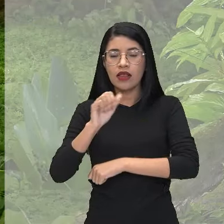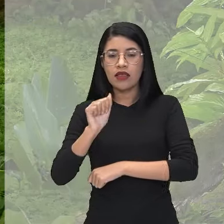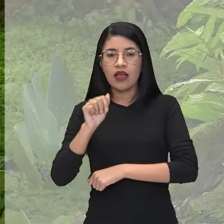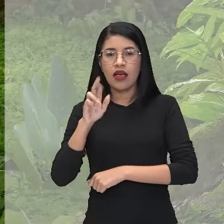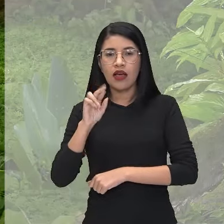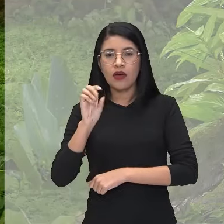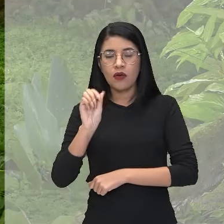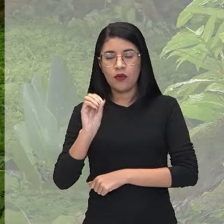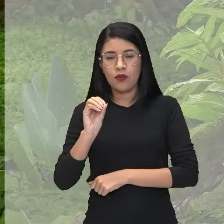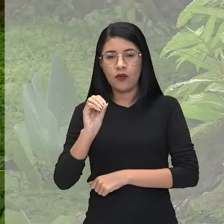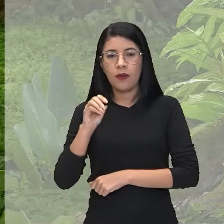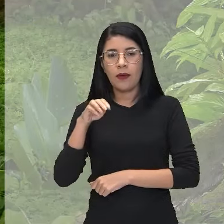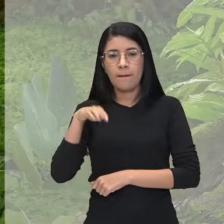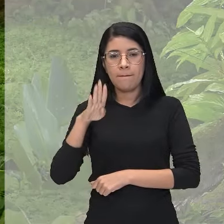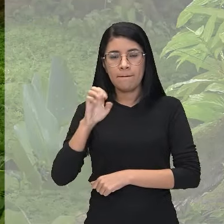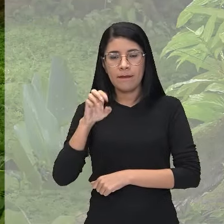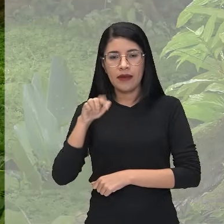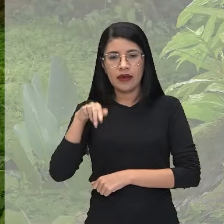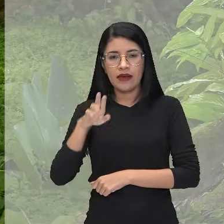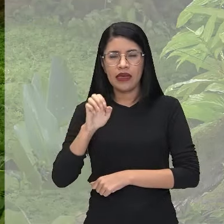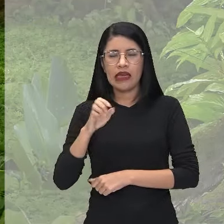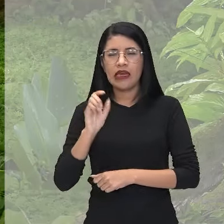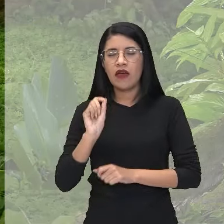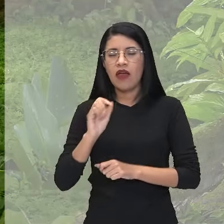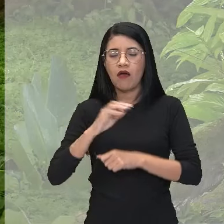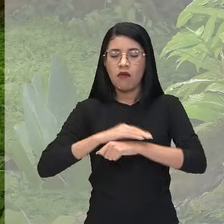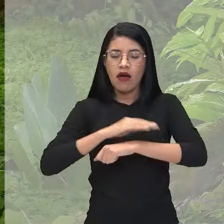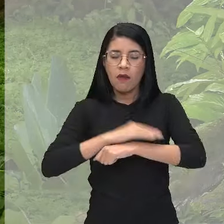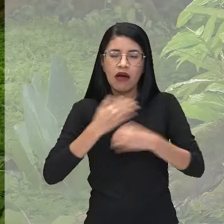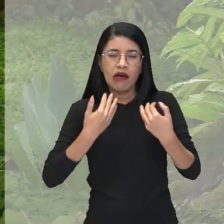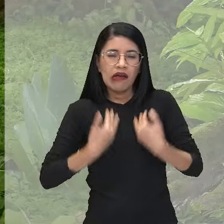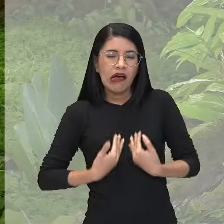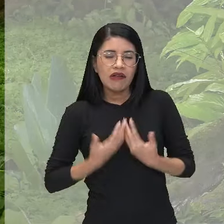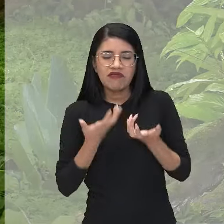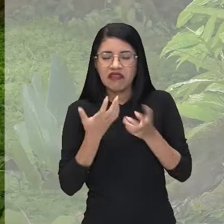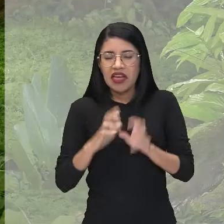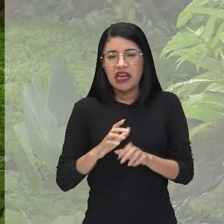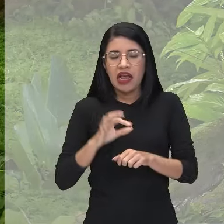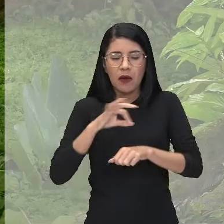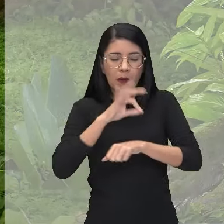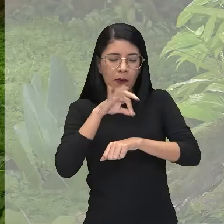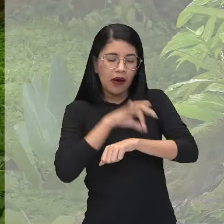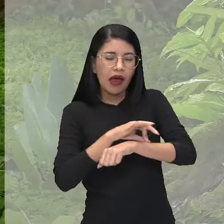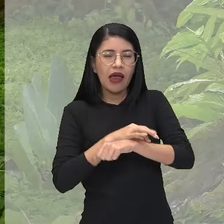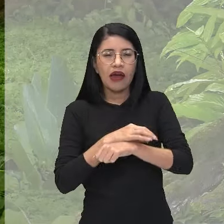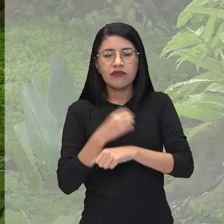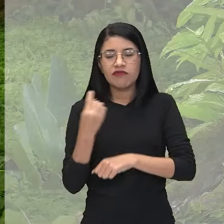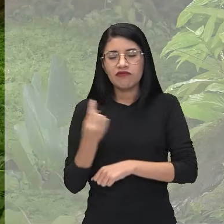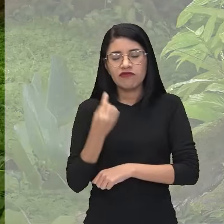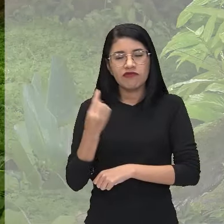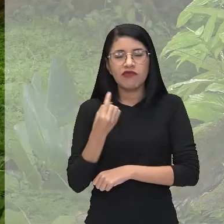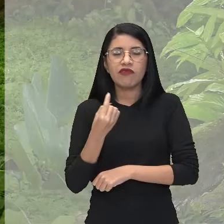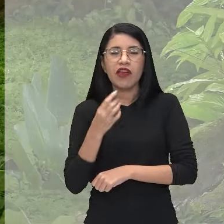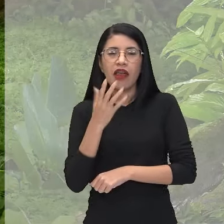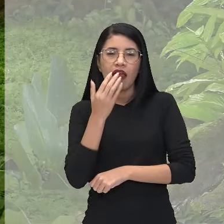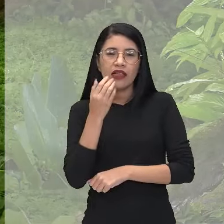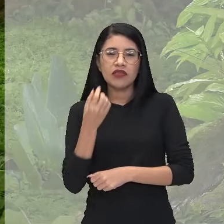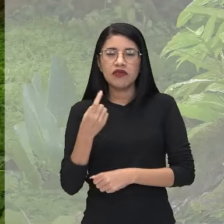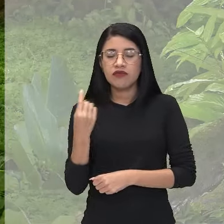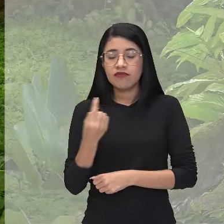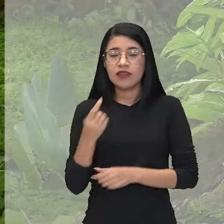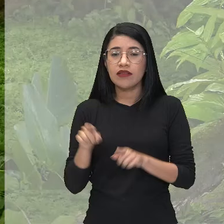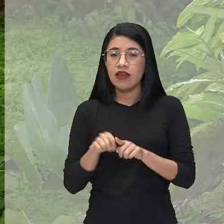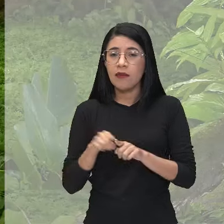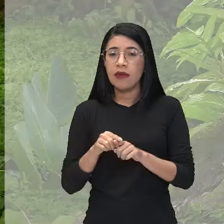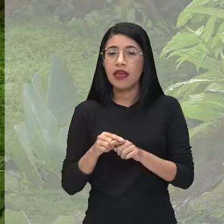Um sapo que ficou cansado ali de comer insetos e viver sozinho na lama e quer ser gente. Decidiu, então,